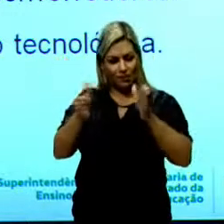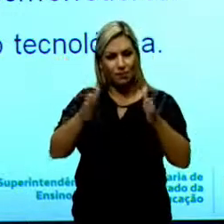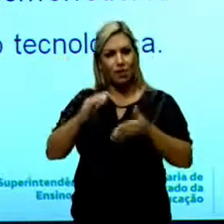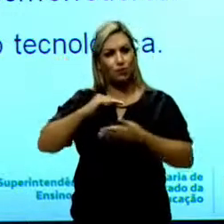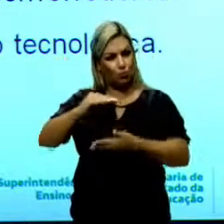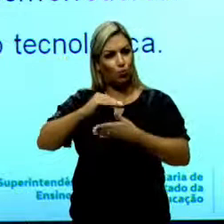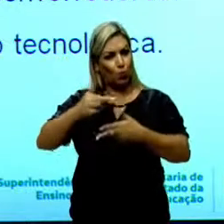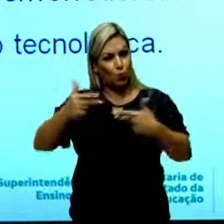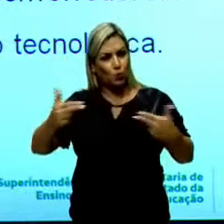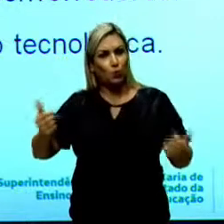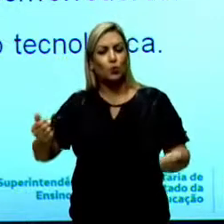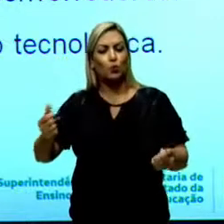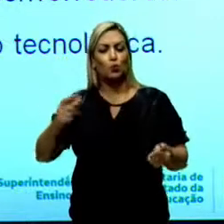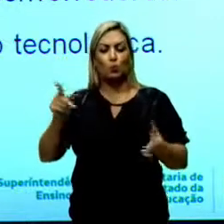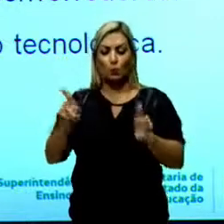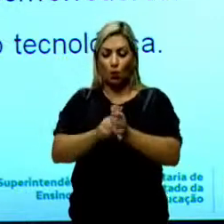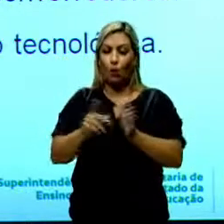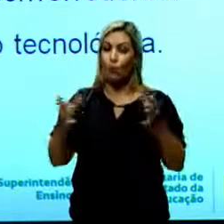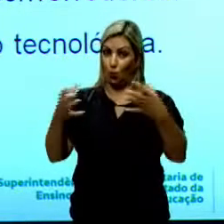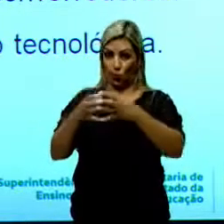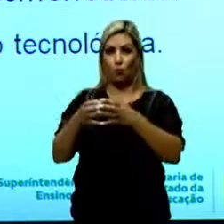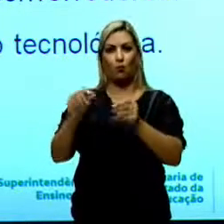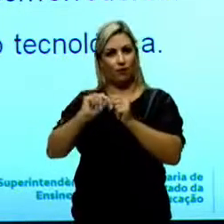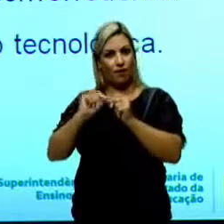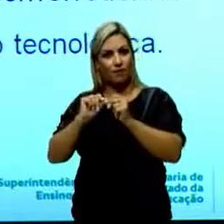a produtos construídos coletivamente,